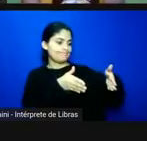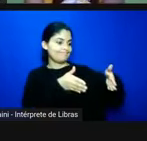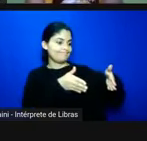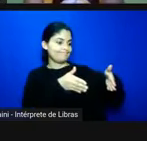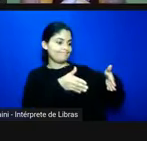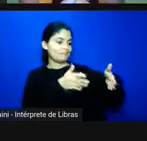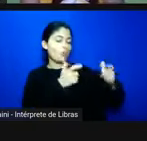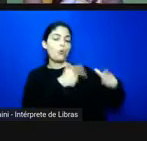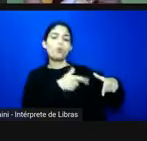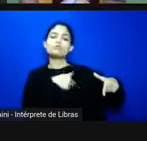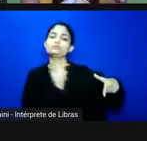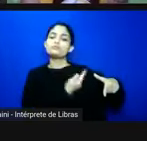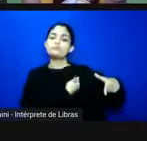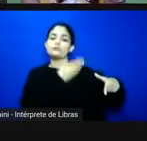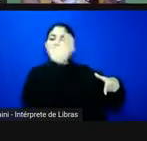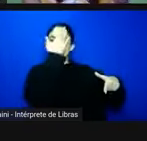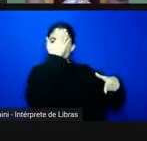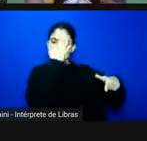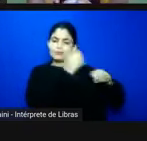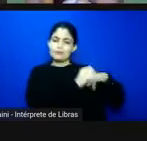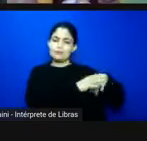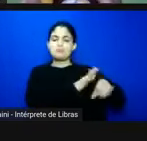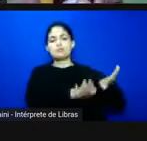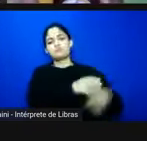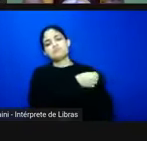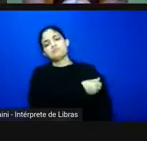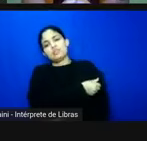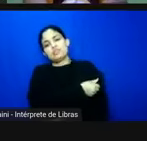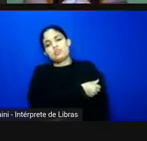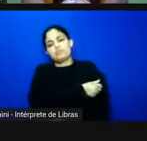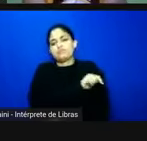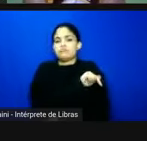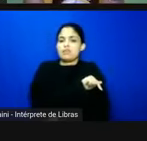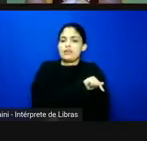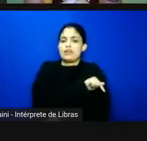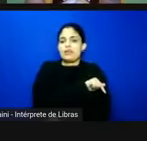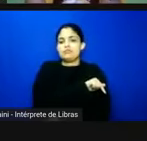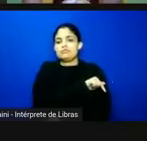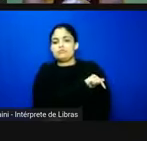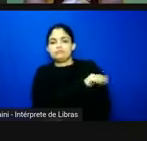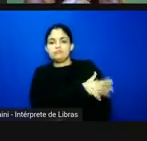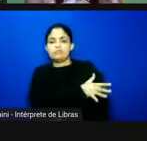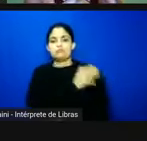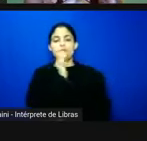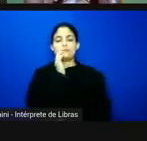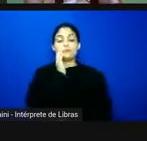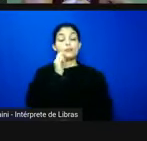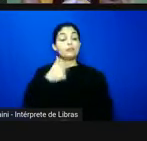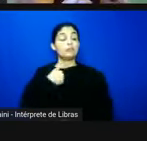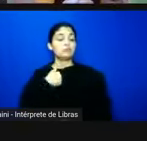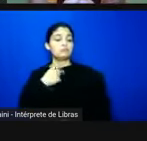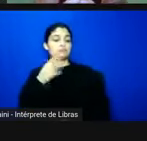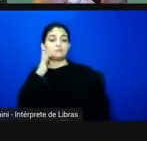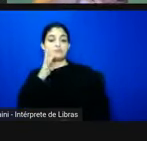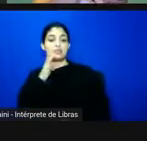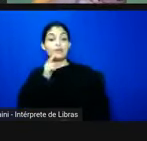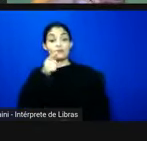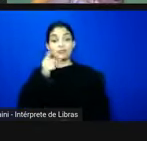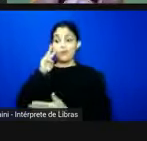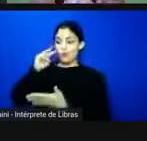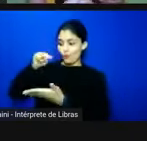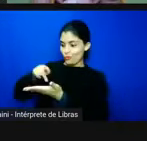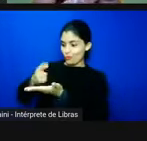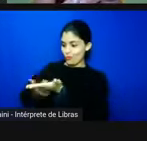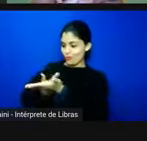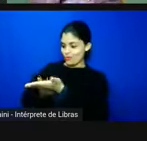tendência talvez a ficar restrito aonde a gente é habilitado a ensinar né que é a partir do sexto ali sexto ano sétimo ano e tal e eu achei muito legal quando